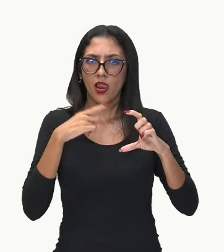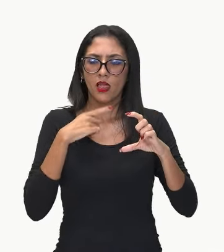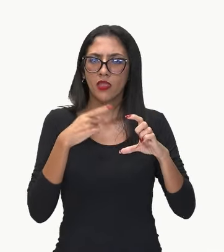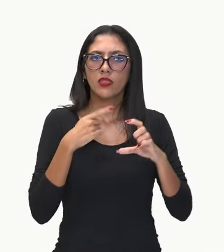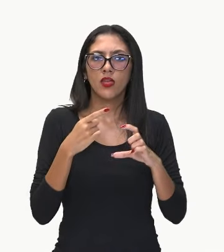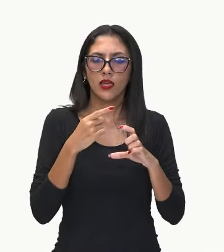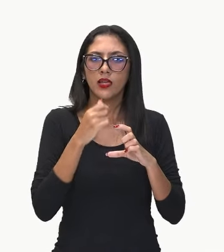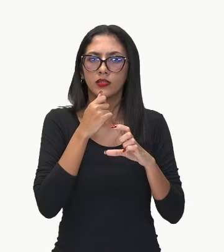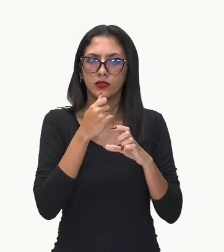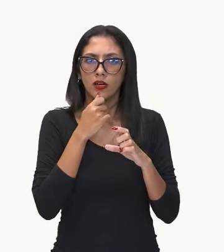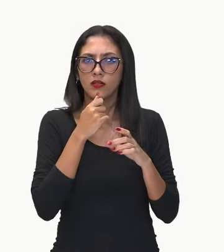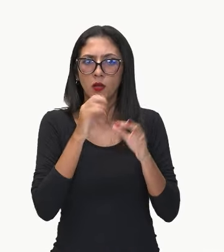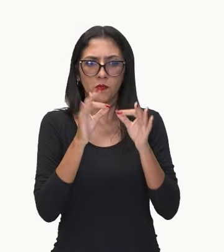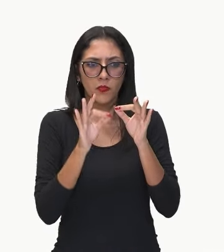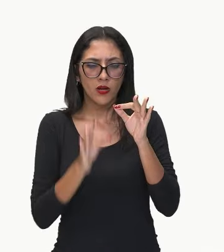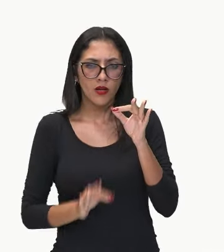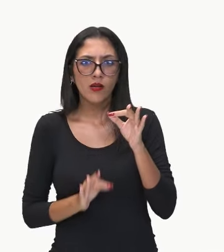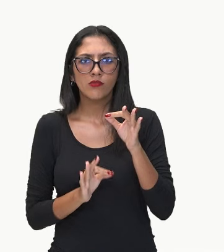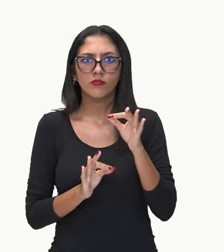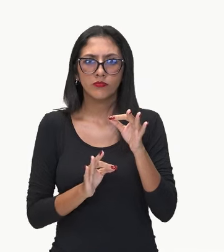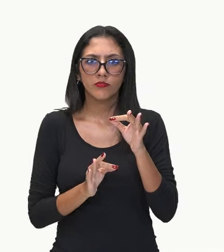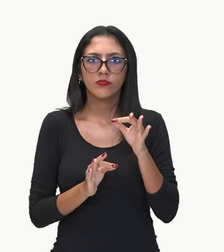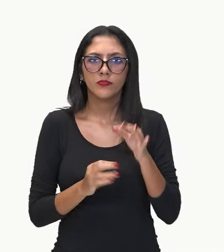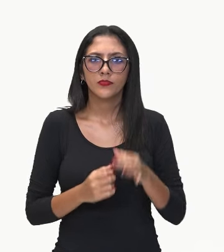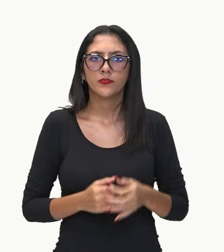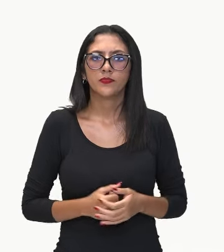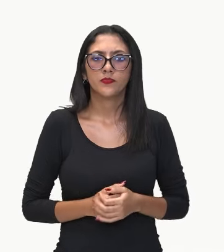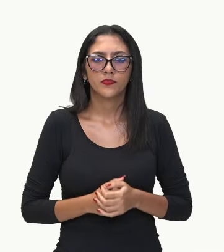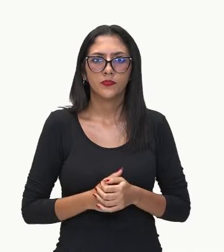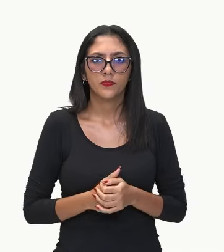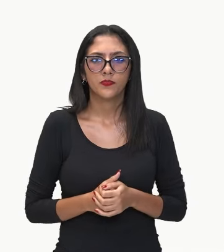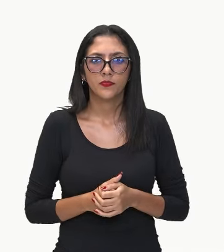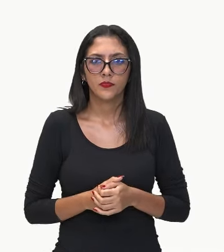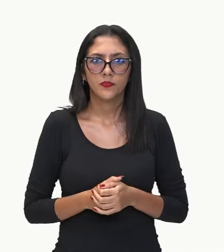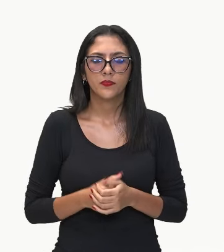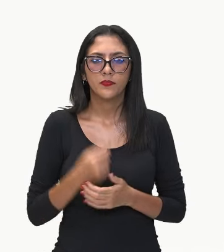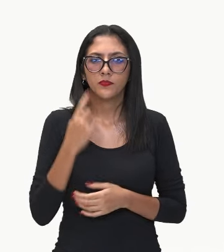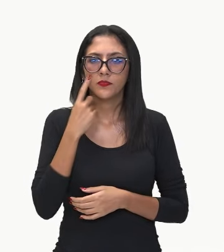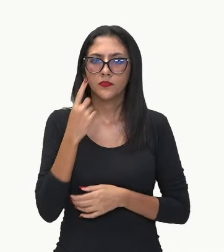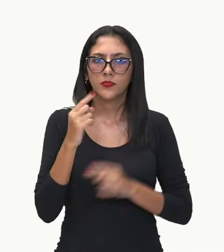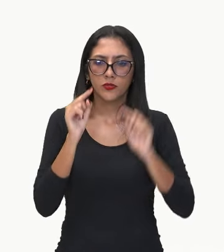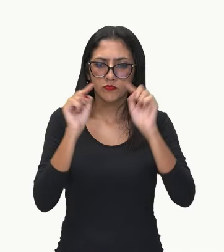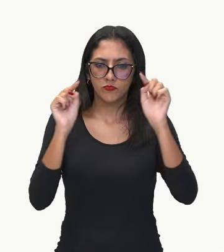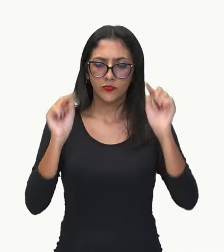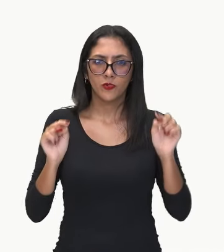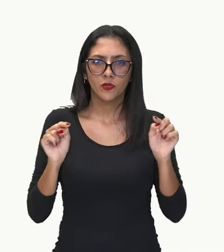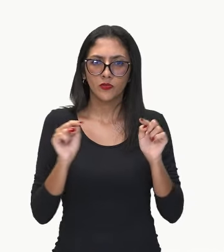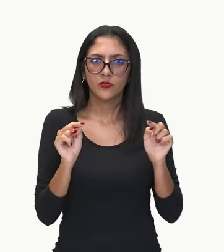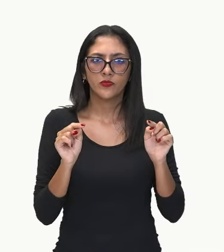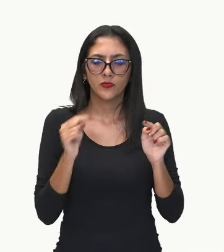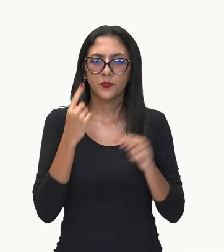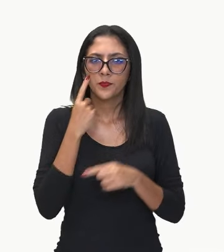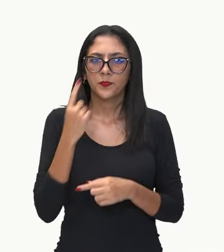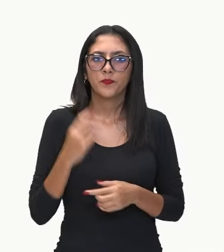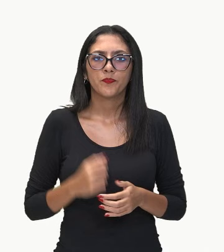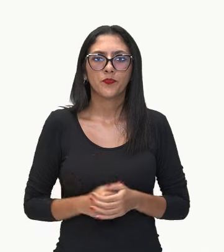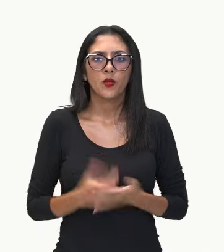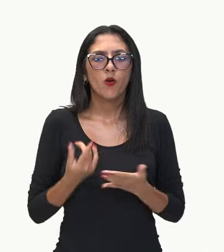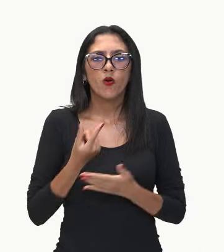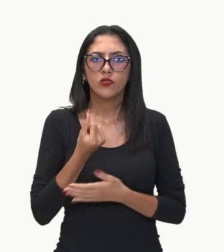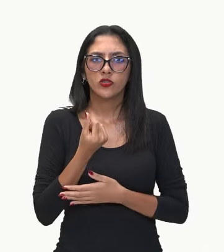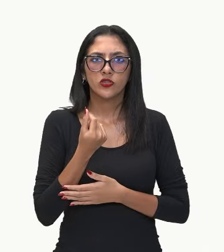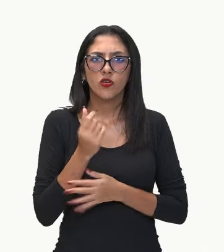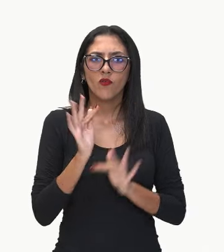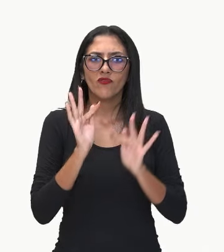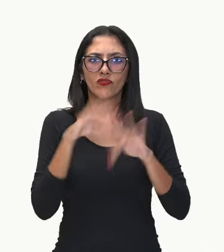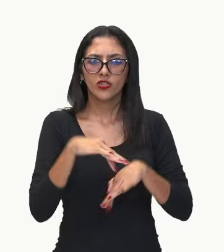Ela não acaba aqui na cor verde. Ela vem acabar bem aqui no colchete vermelho. Então, qual vai ser o troco da Ana?